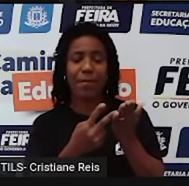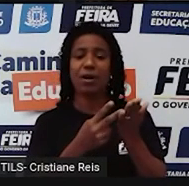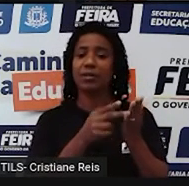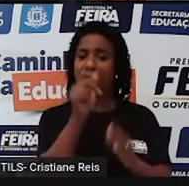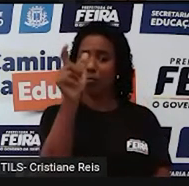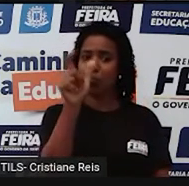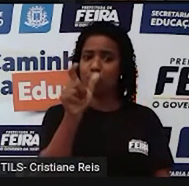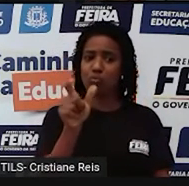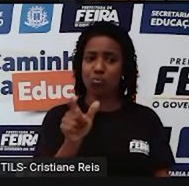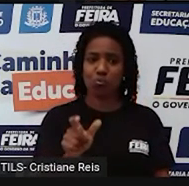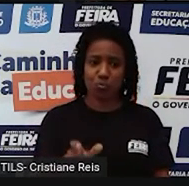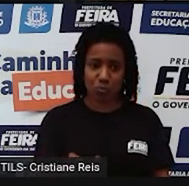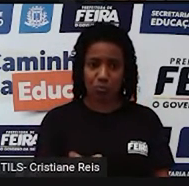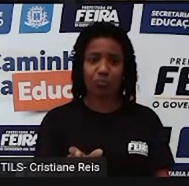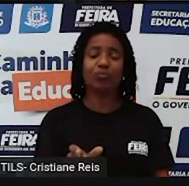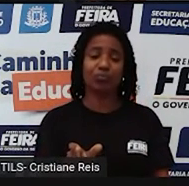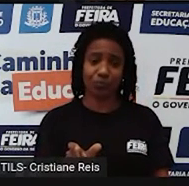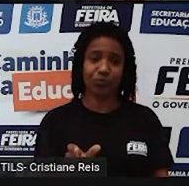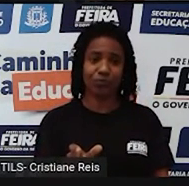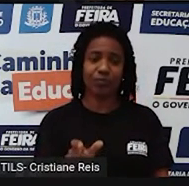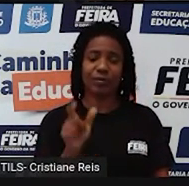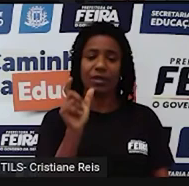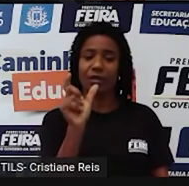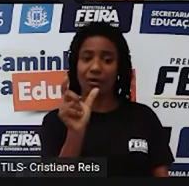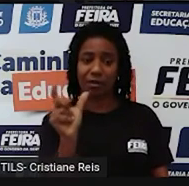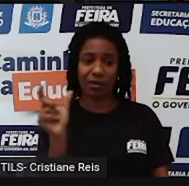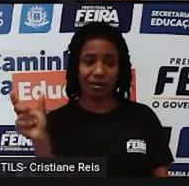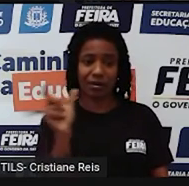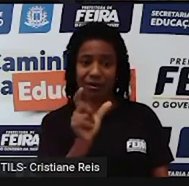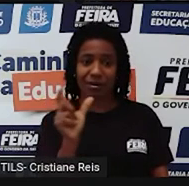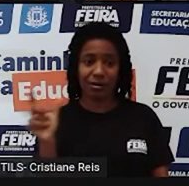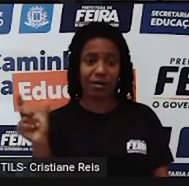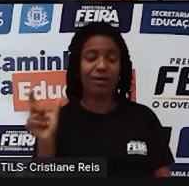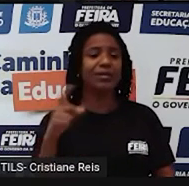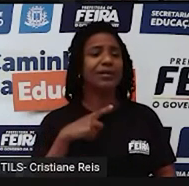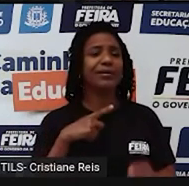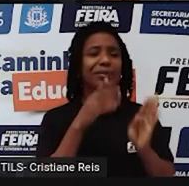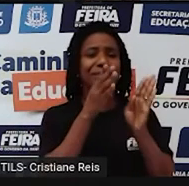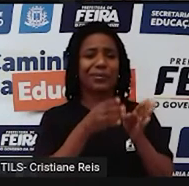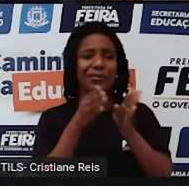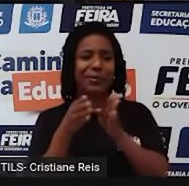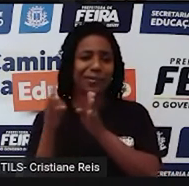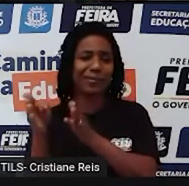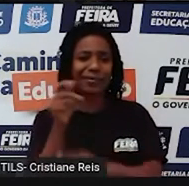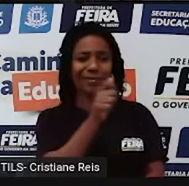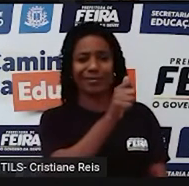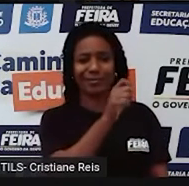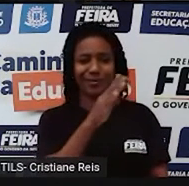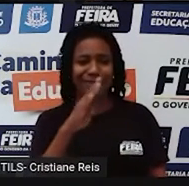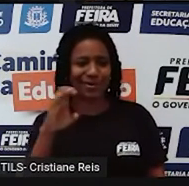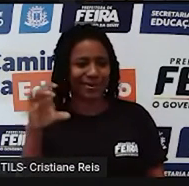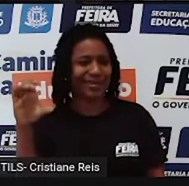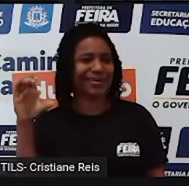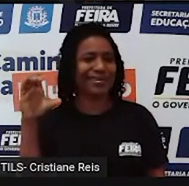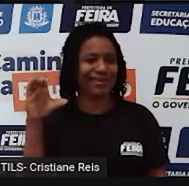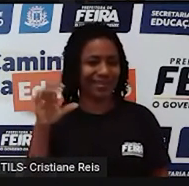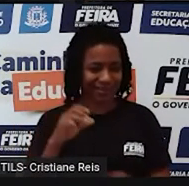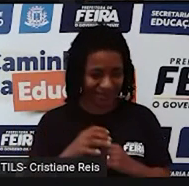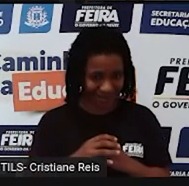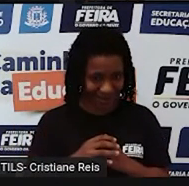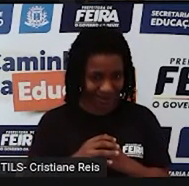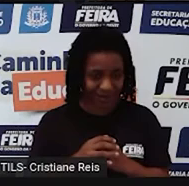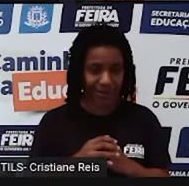língua quase sempre dispostos por ordem alfabética com o respectivo significado